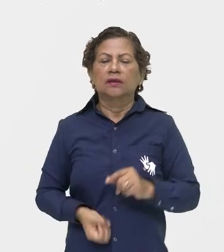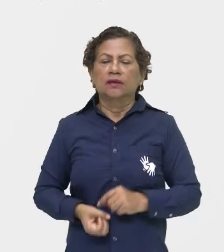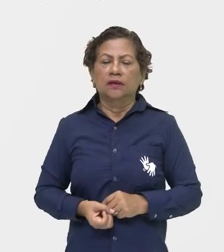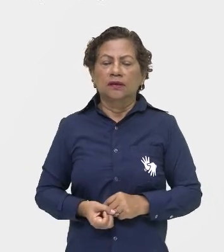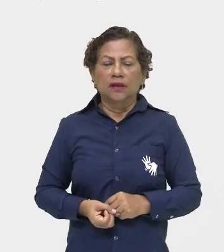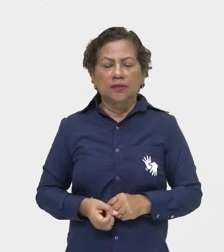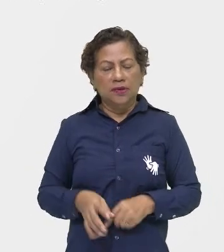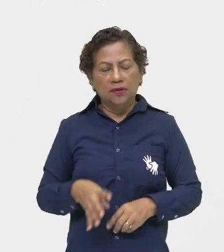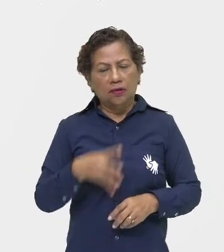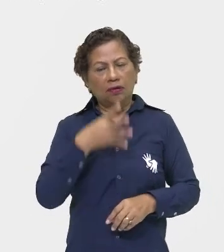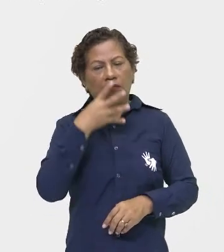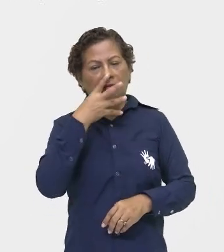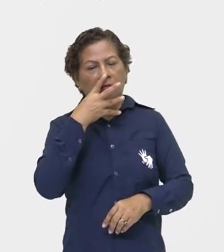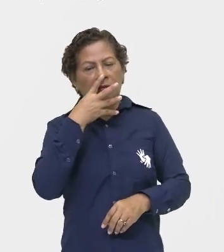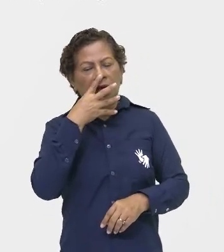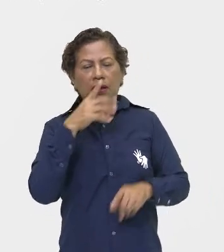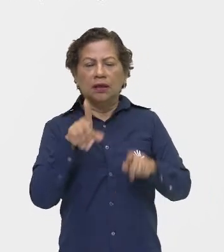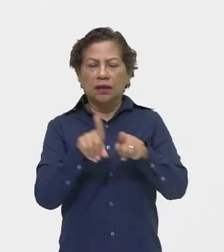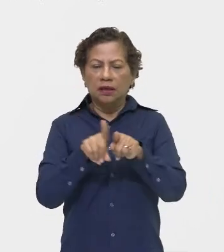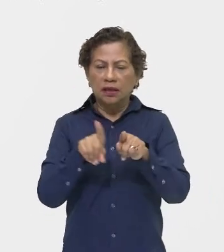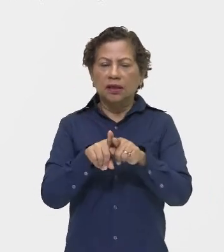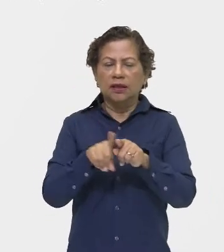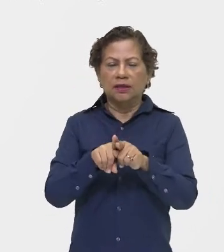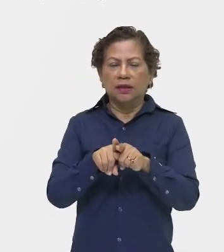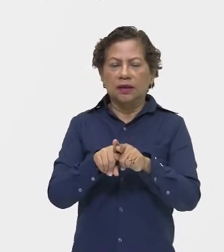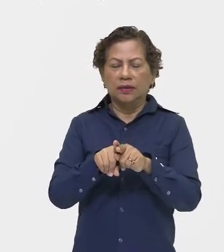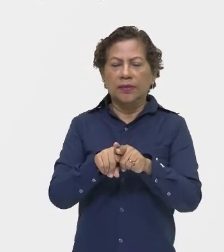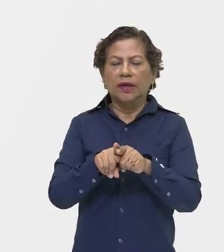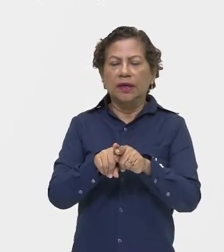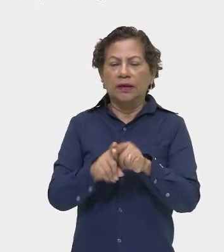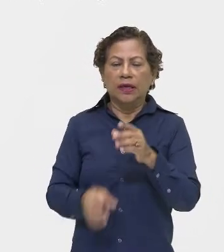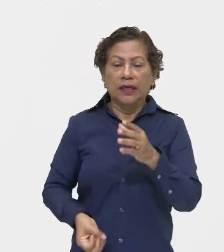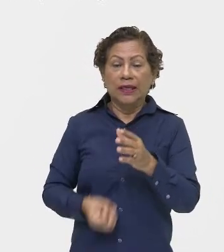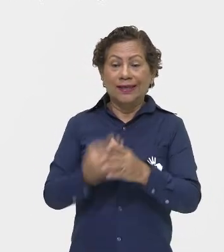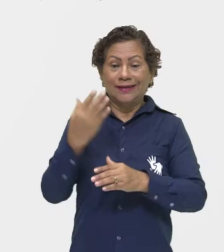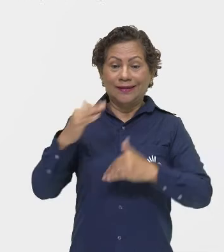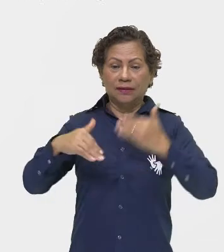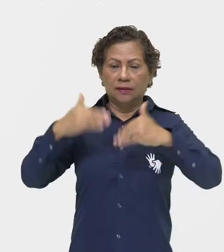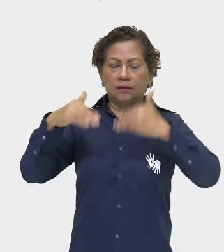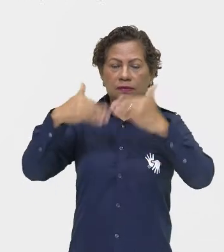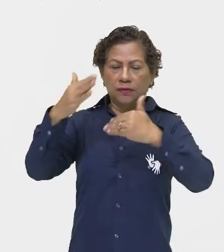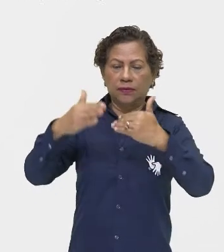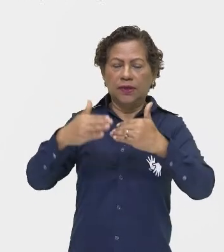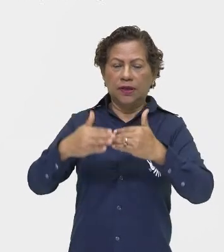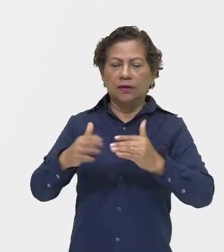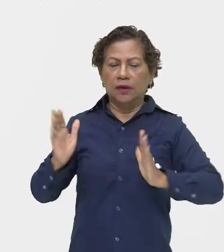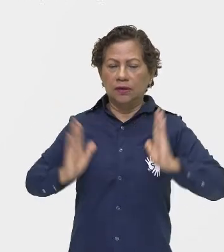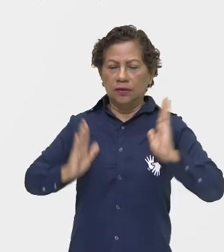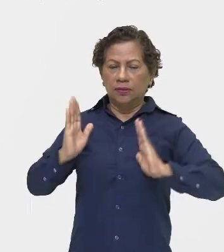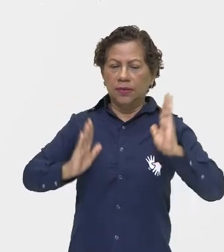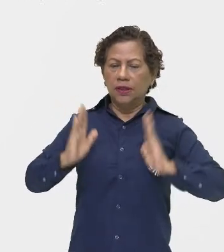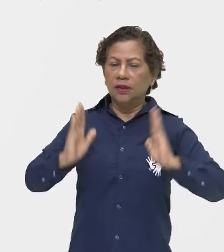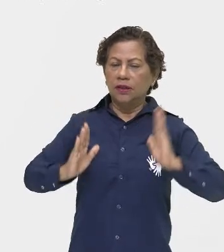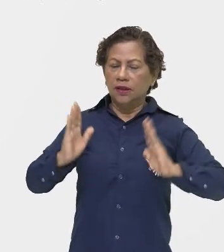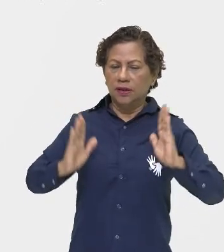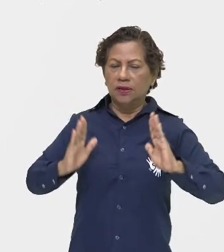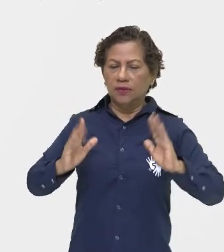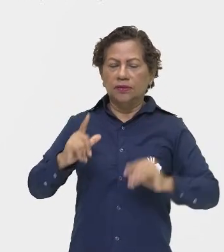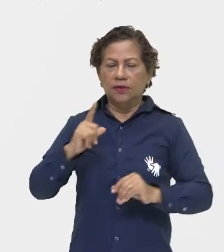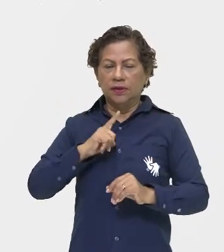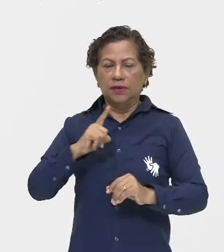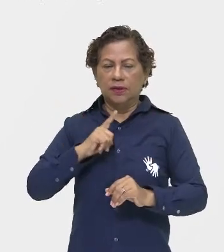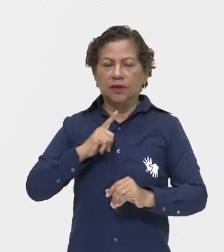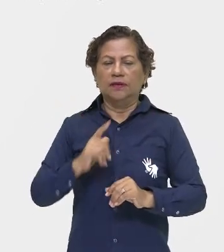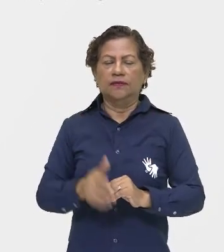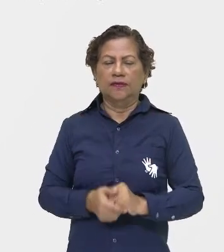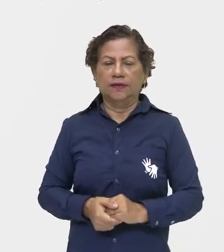curiosa e visionária às descobertas mais avançadas de sua época. Os artistas em